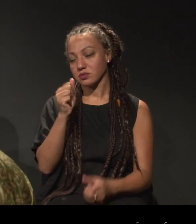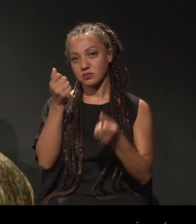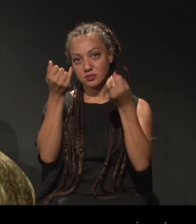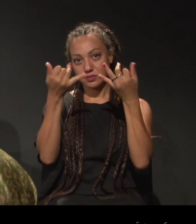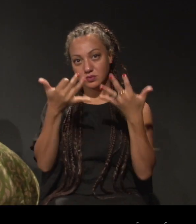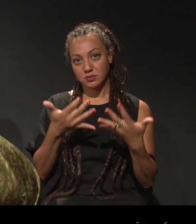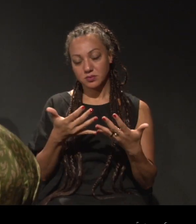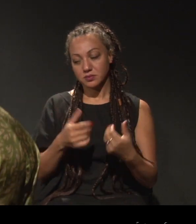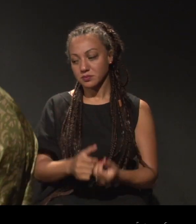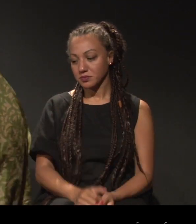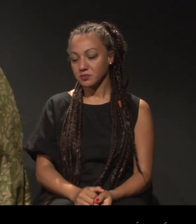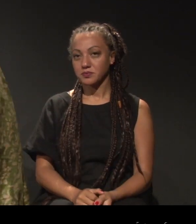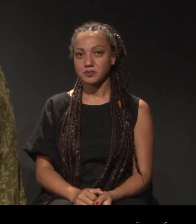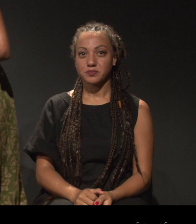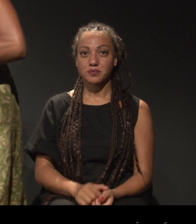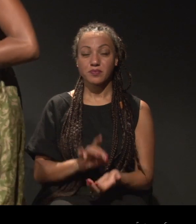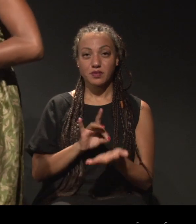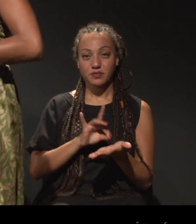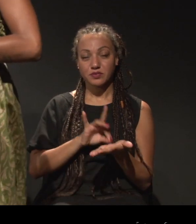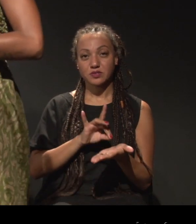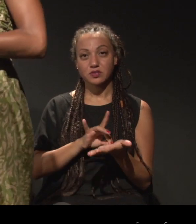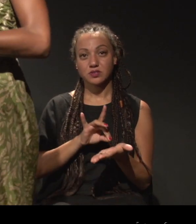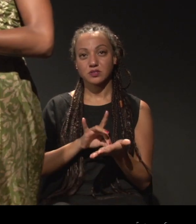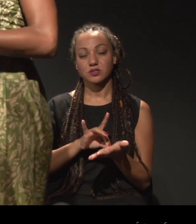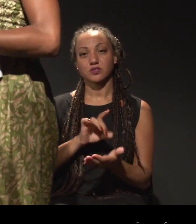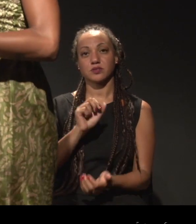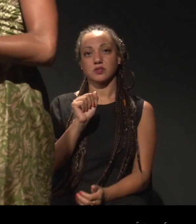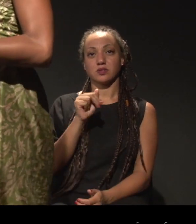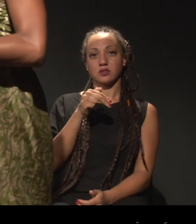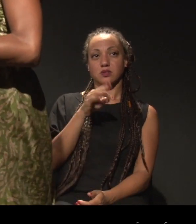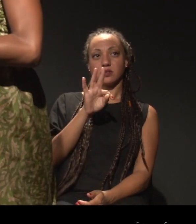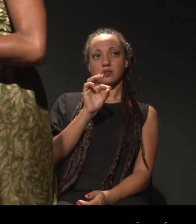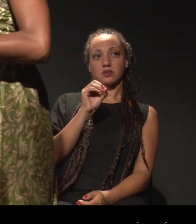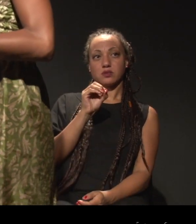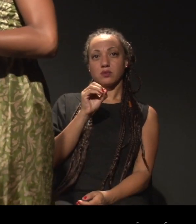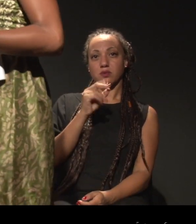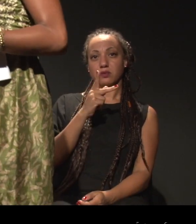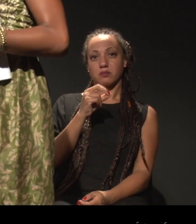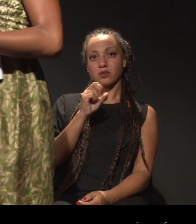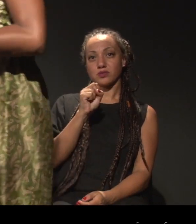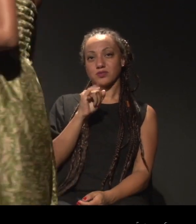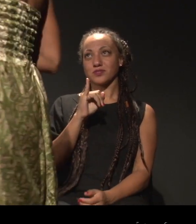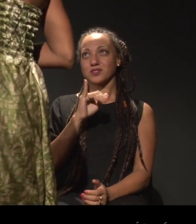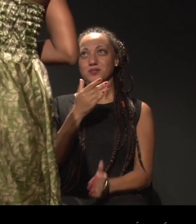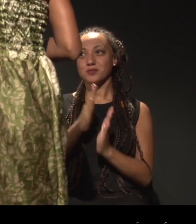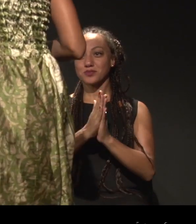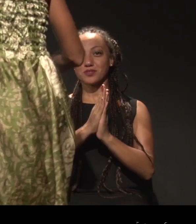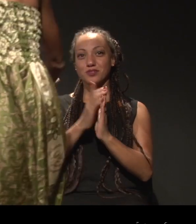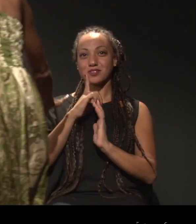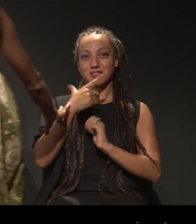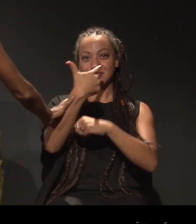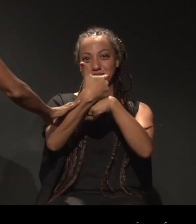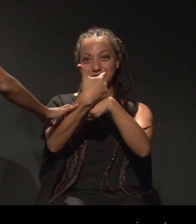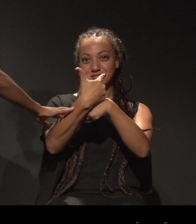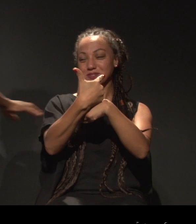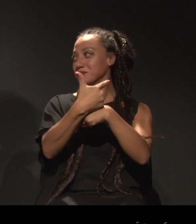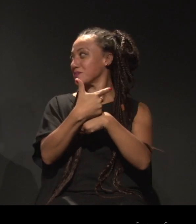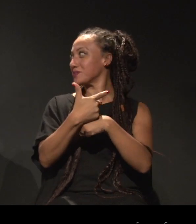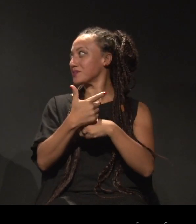Na verdade, a antroposofia é uma filosofia... Só um segundo, porque a gente está gravando